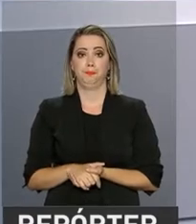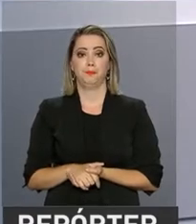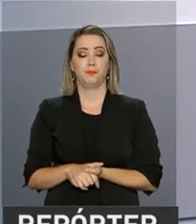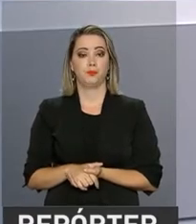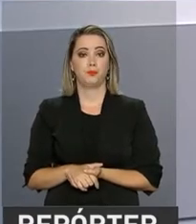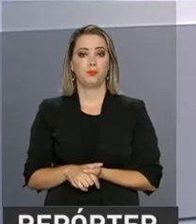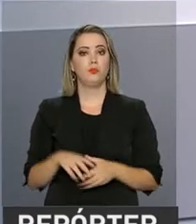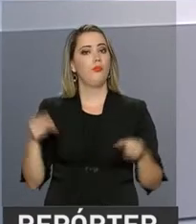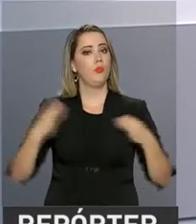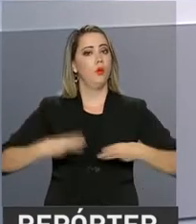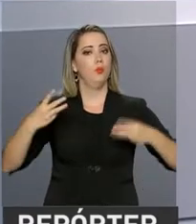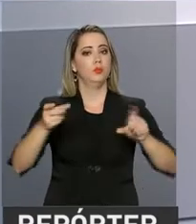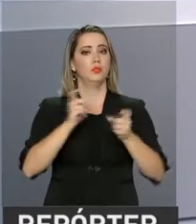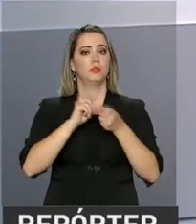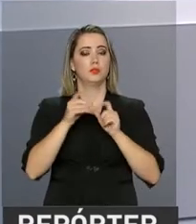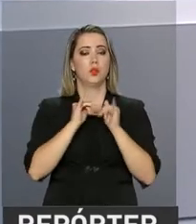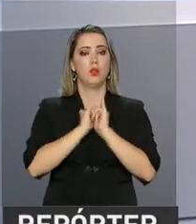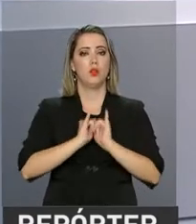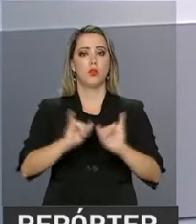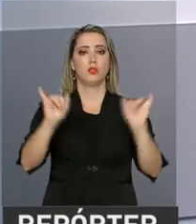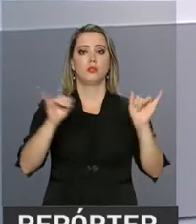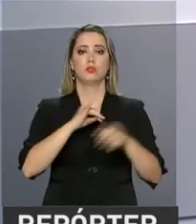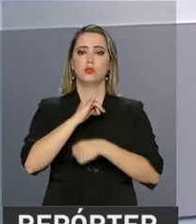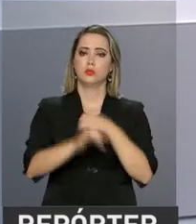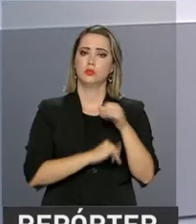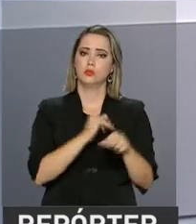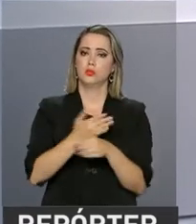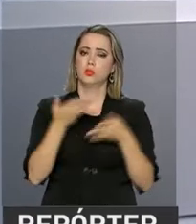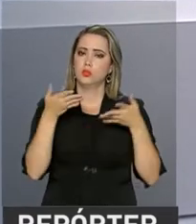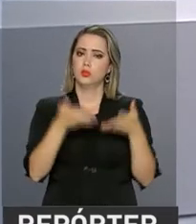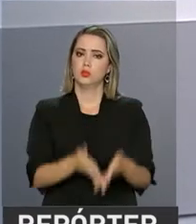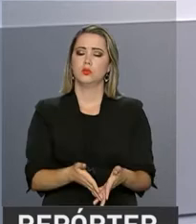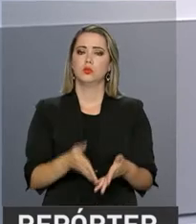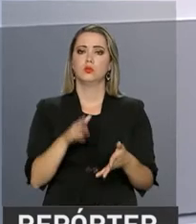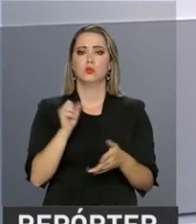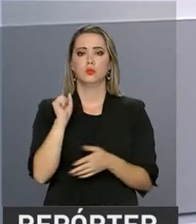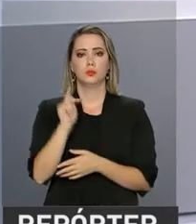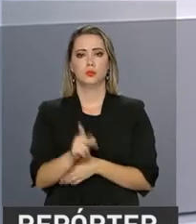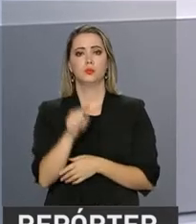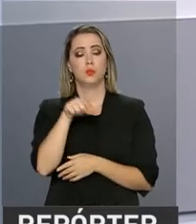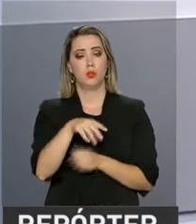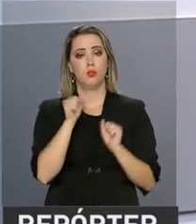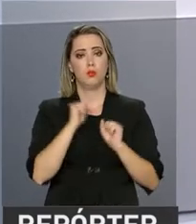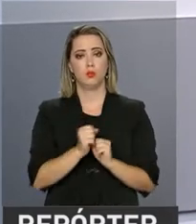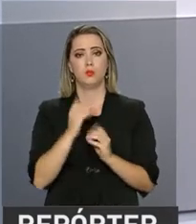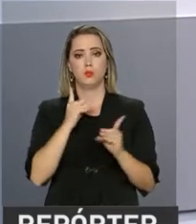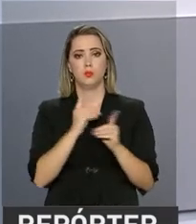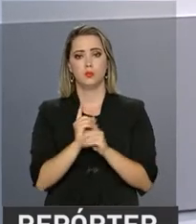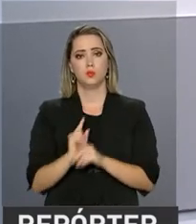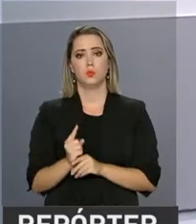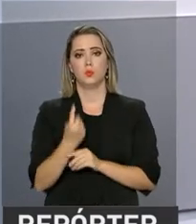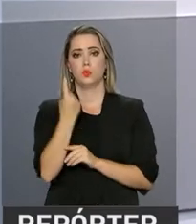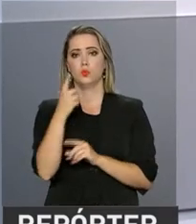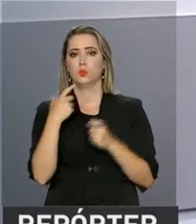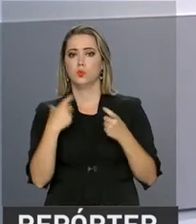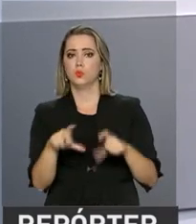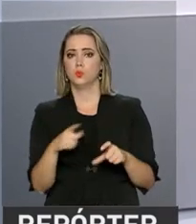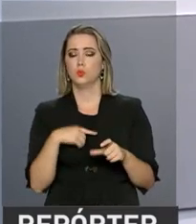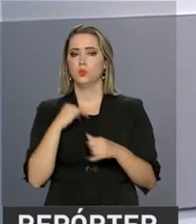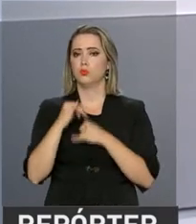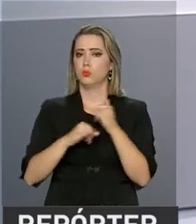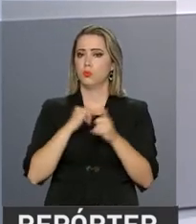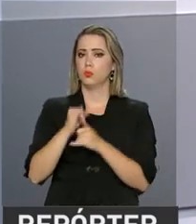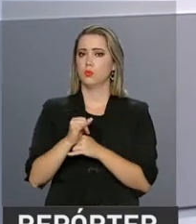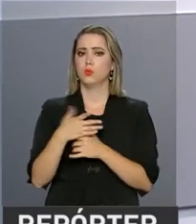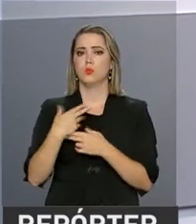lançou na internet a página Por Dentro da Reforma da Previdência. Lá é possível encontrar em um único lugar notícias,